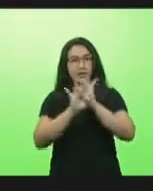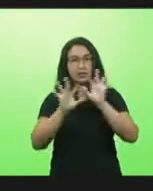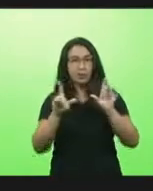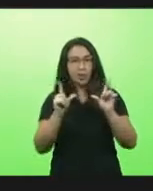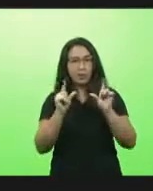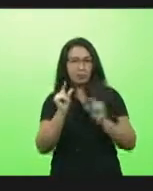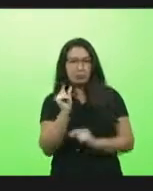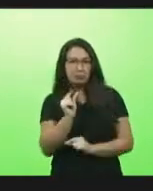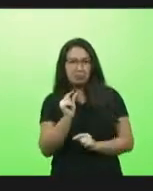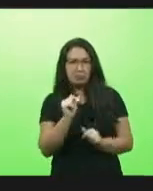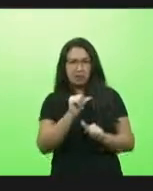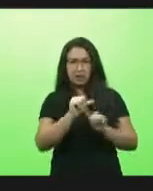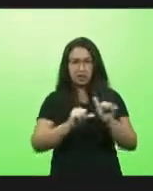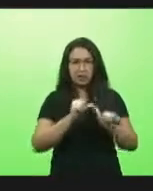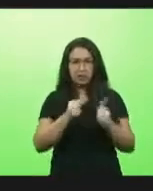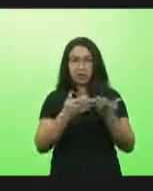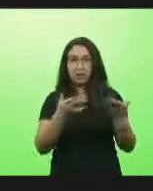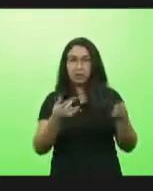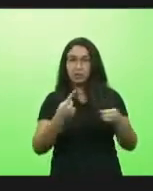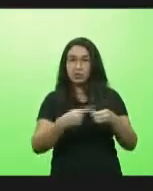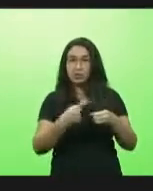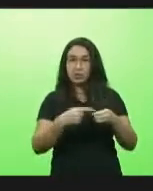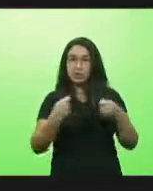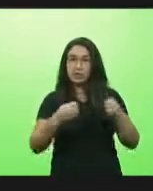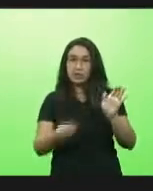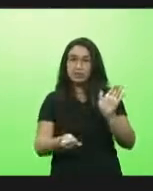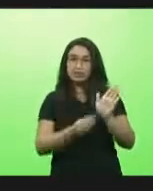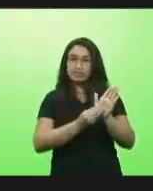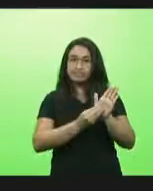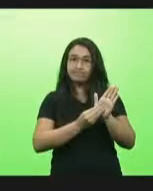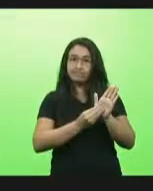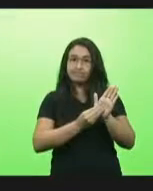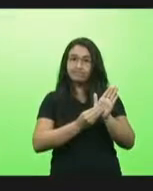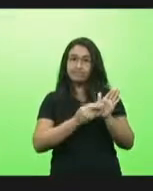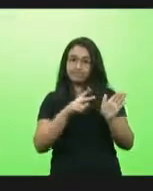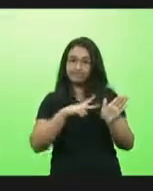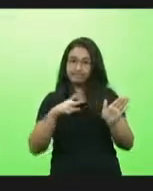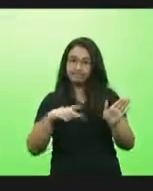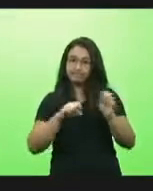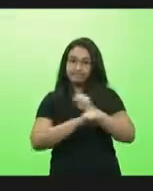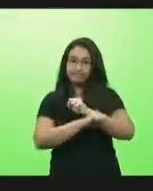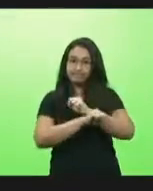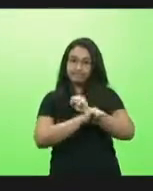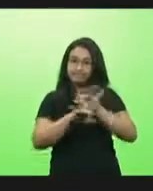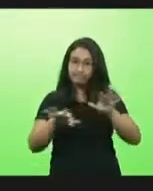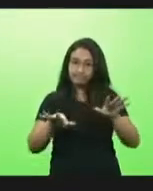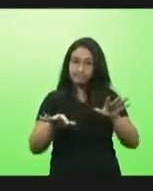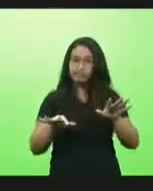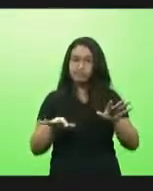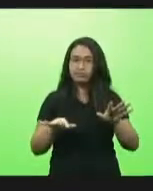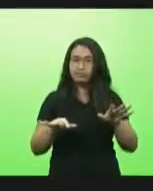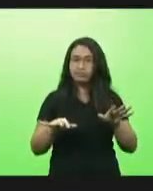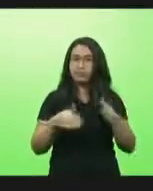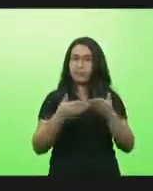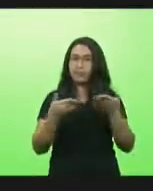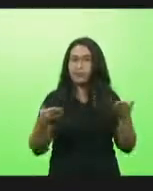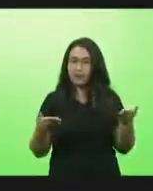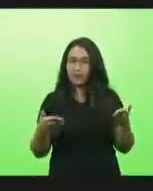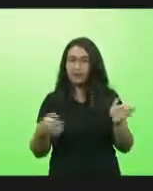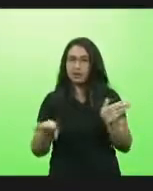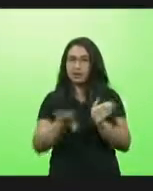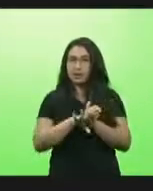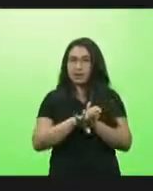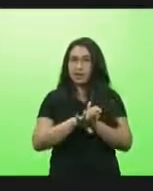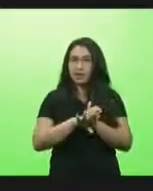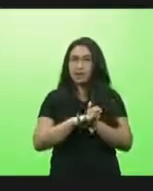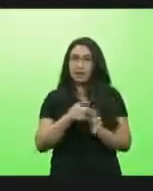e aí os municípios vão ter que publicar isso vai dar um senso de responsabilidade aos prefeitos e secretários quando recebem essas vacinas ter que publicar